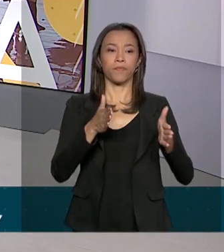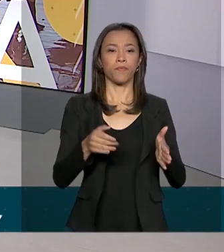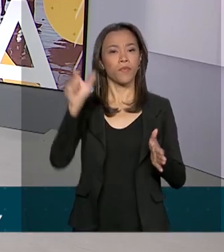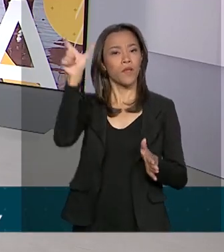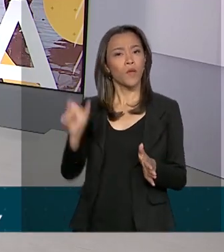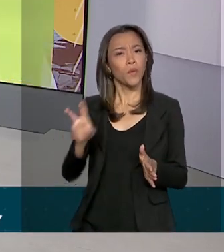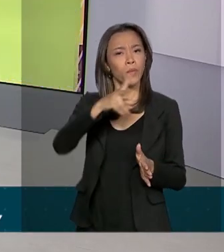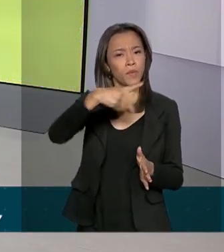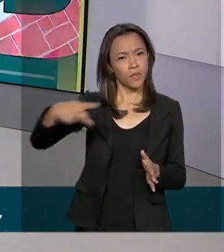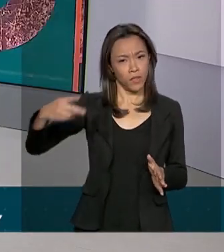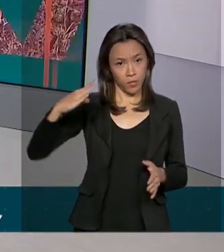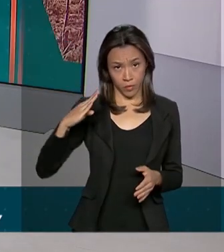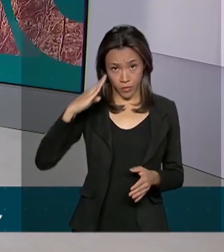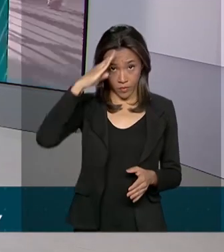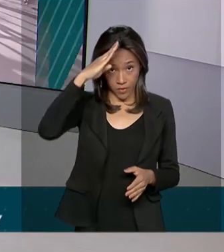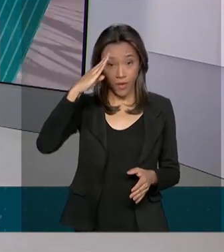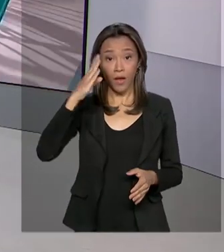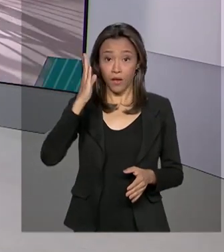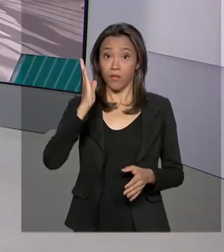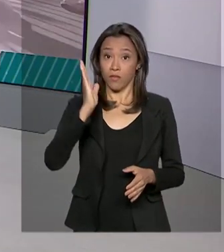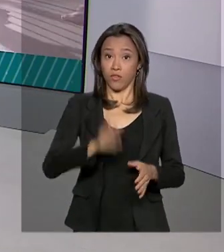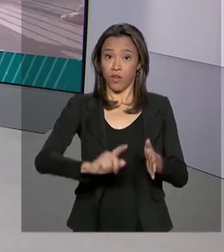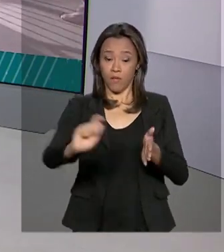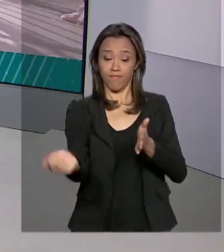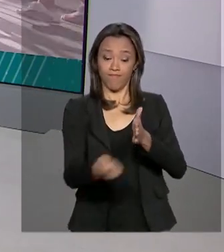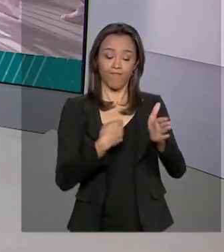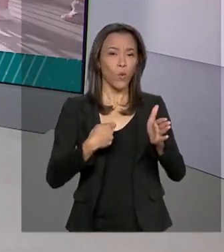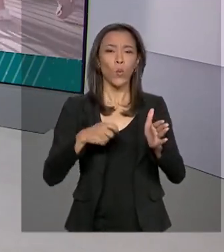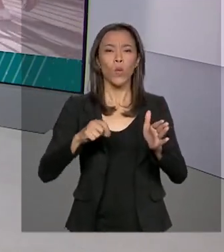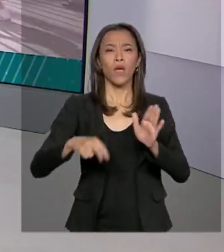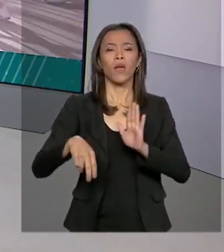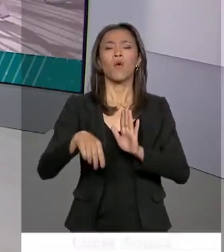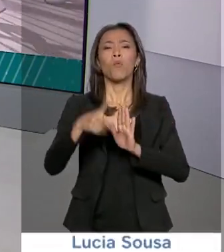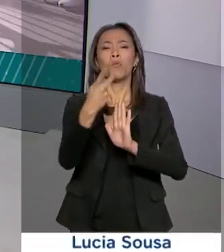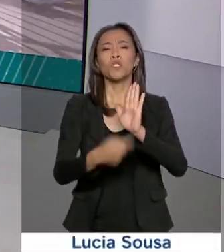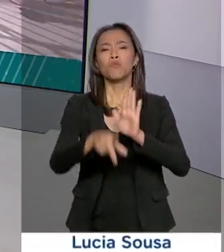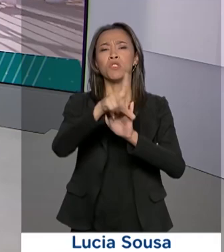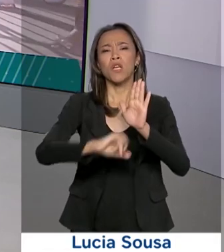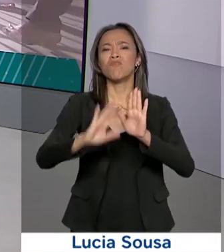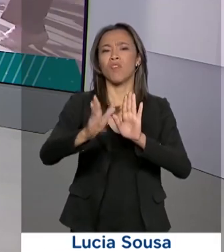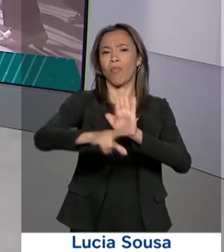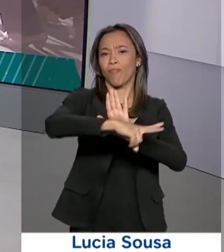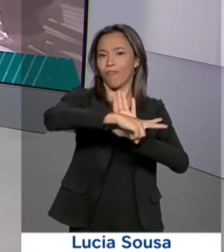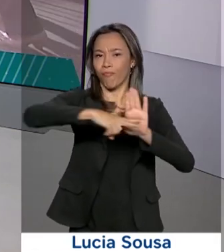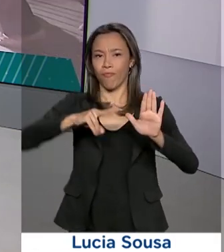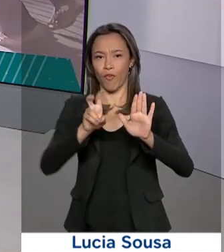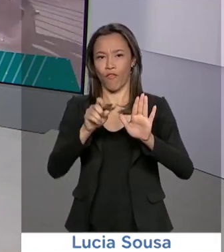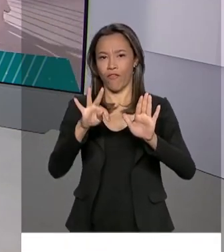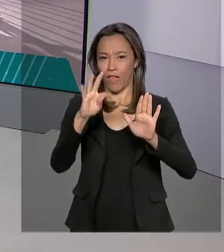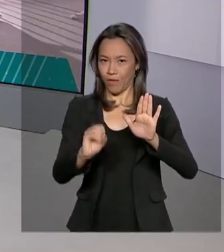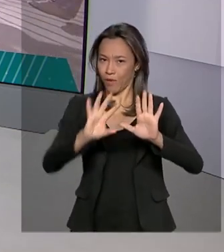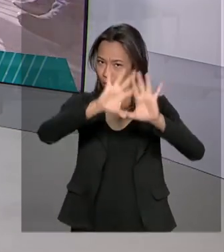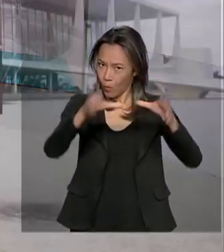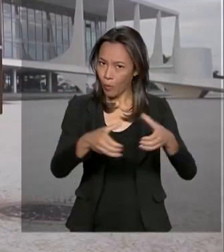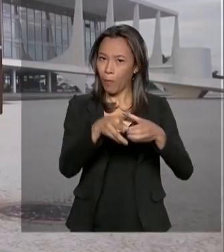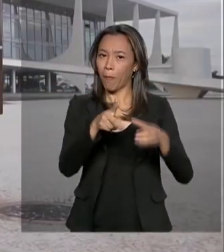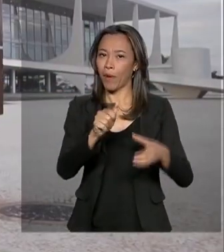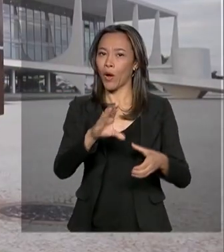O presidente Jair Bolsonaro sanciona com vetos o projeto de lei conhecido como pacote anticrime.